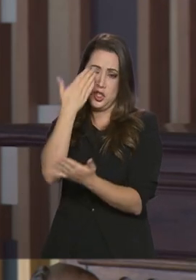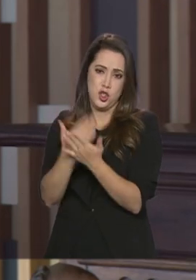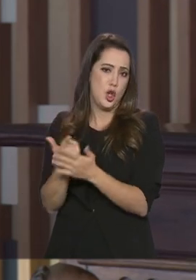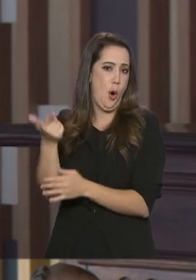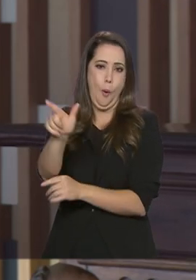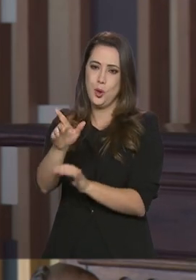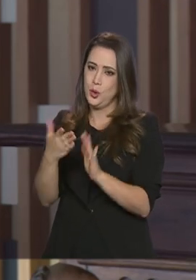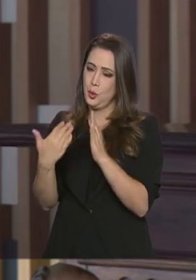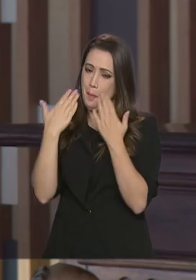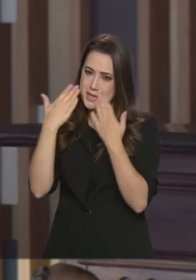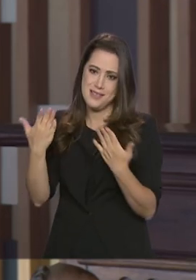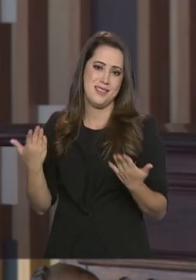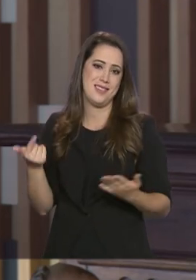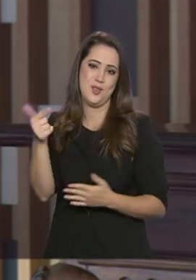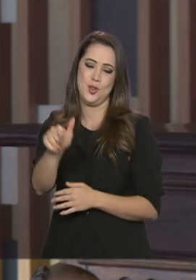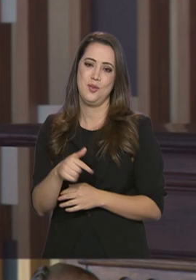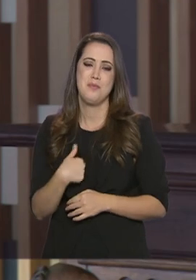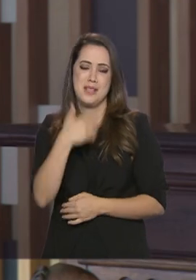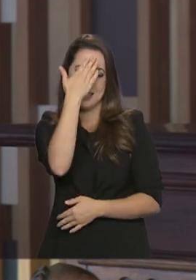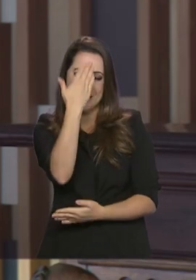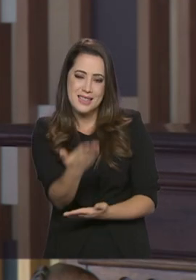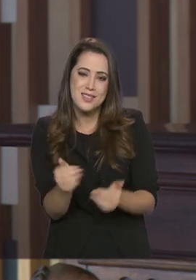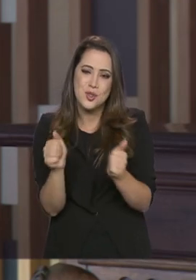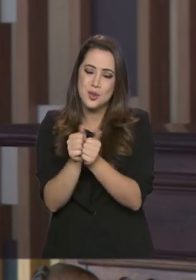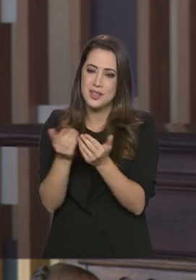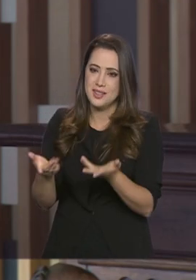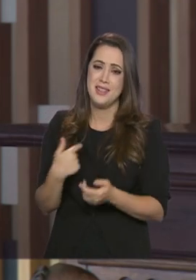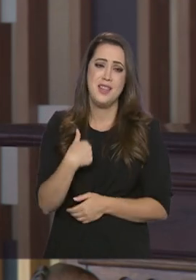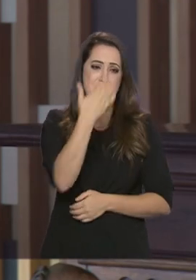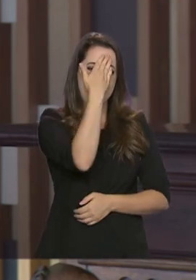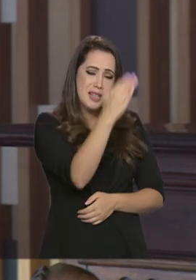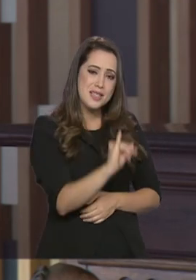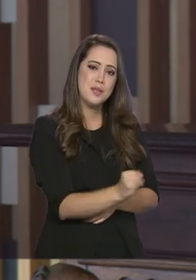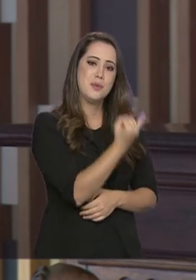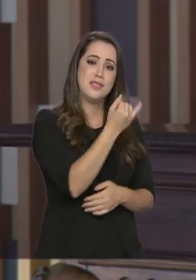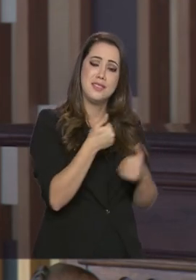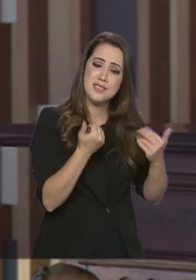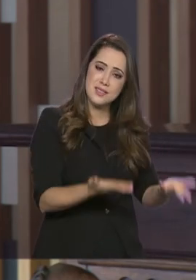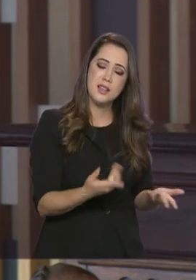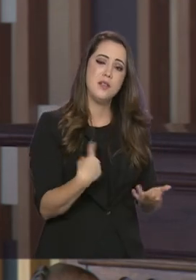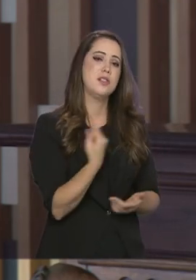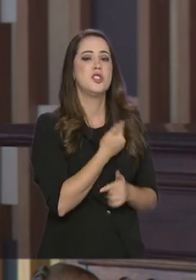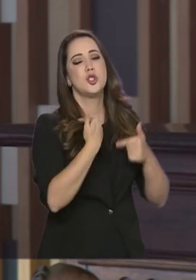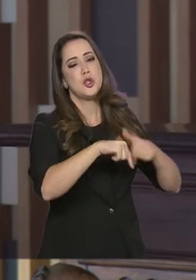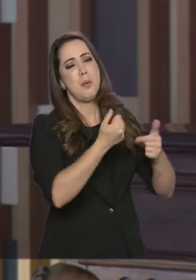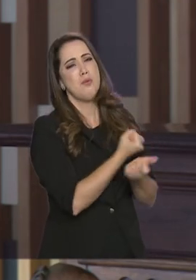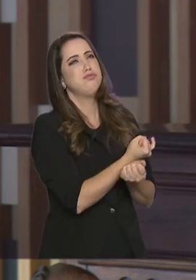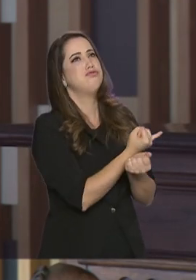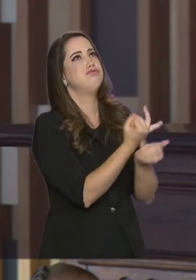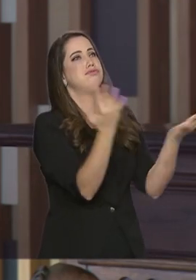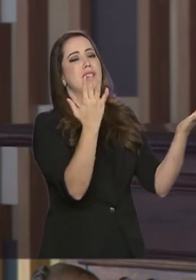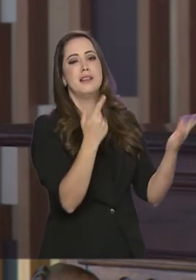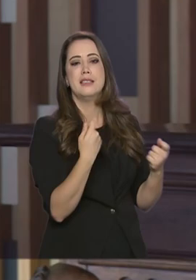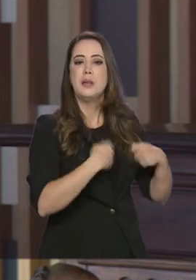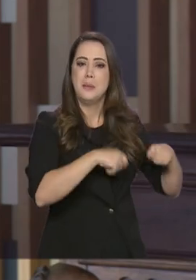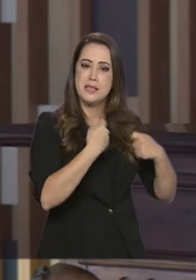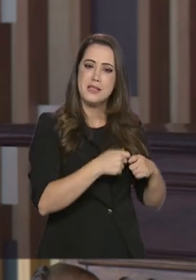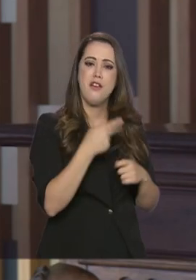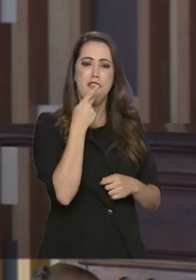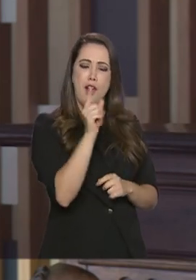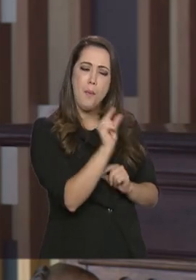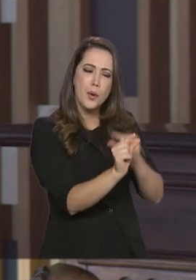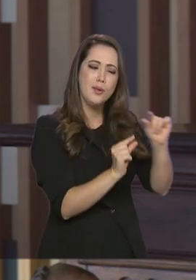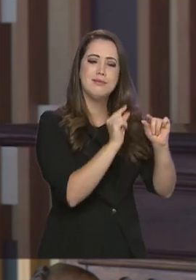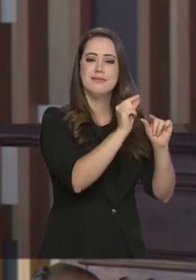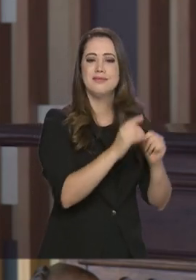Sim. Mas agradeço muito a participação do senhor aqui. Eu que agradeço a oportunidade. Pois é, a gente tem feito tanta coisa, então é uma oportunidade, pelo menos, de falar algumas coisas